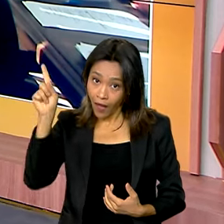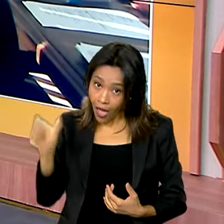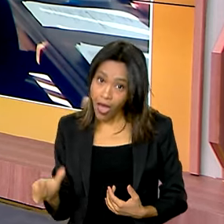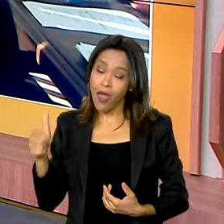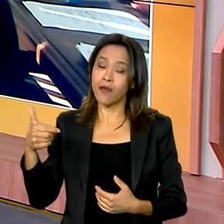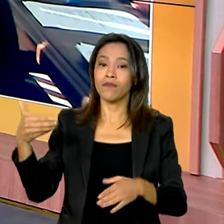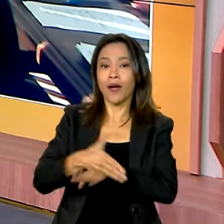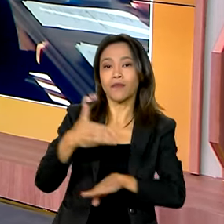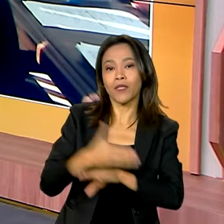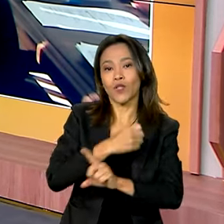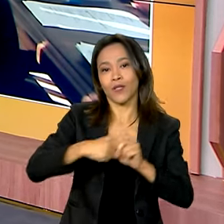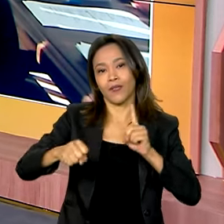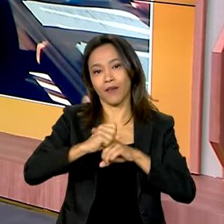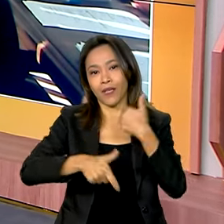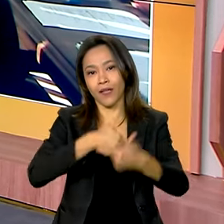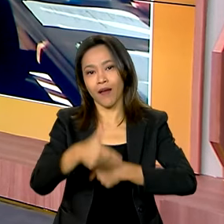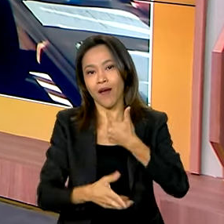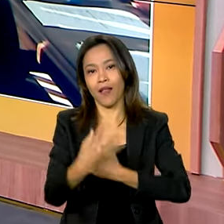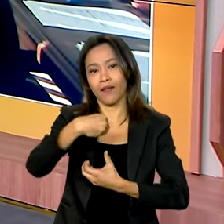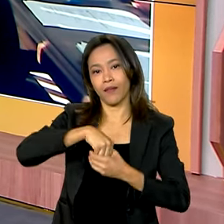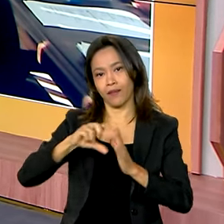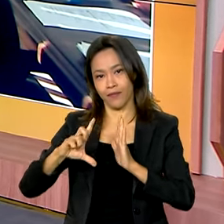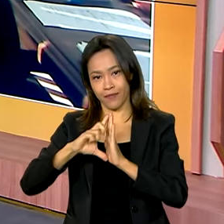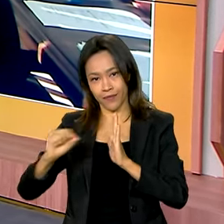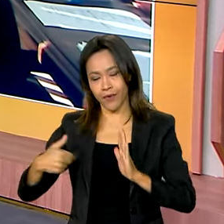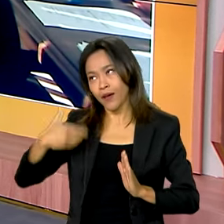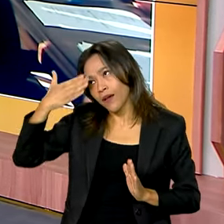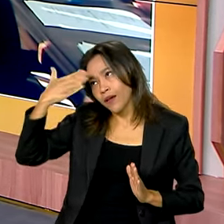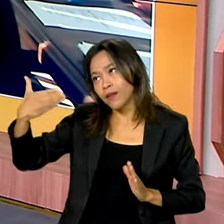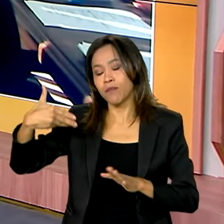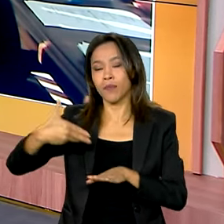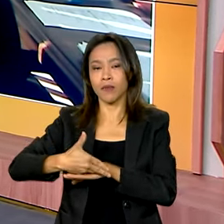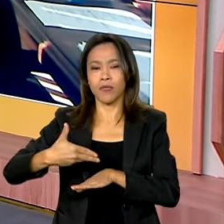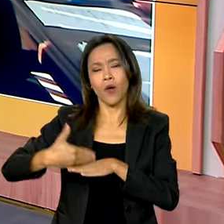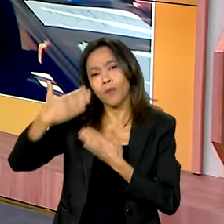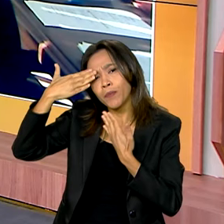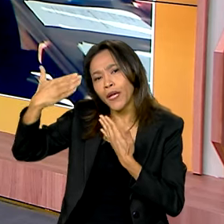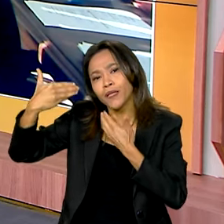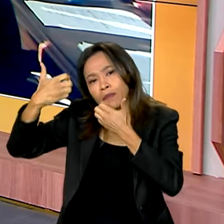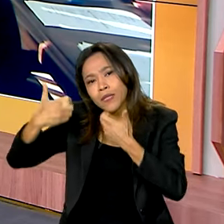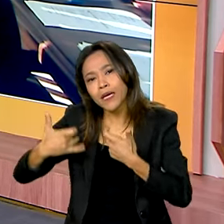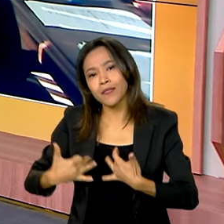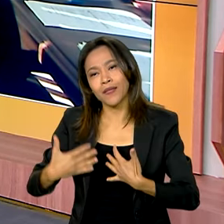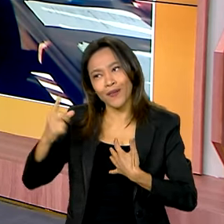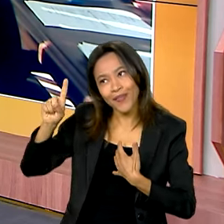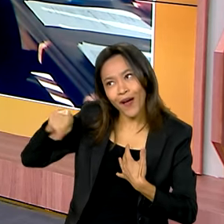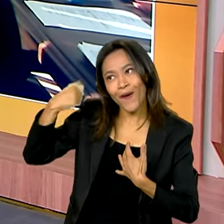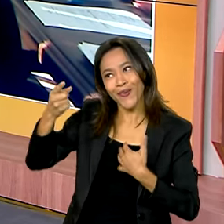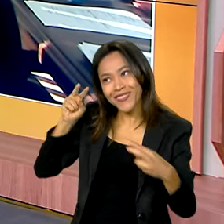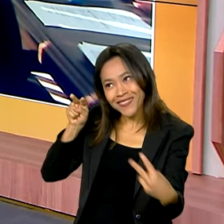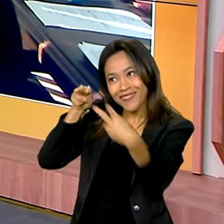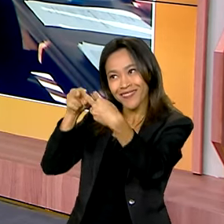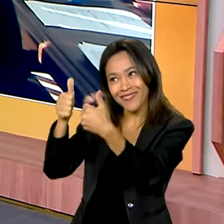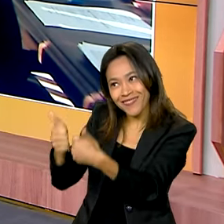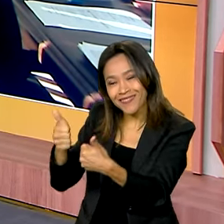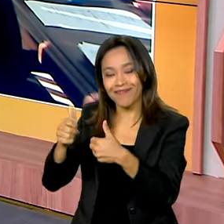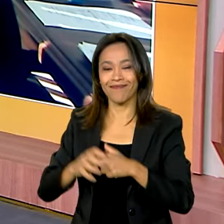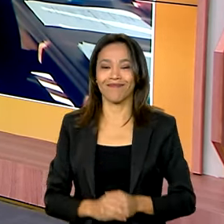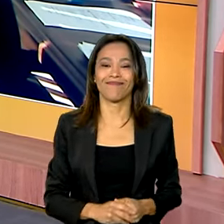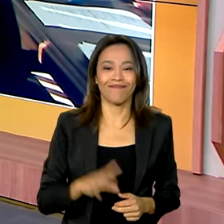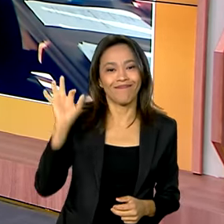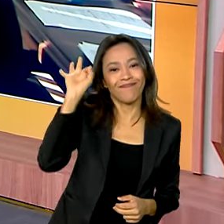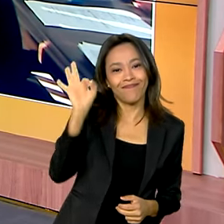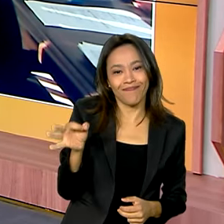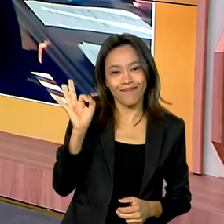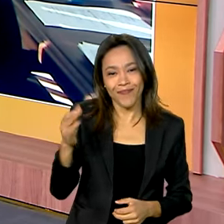Secretaria-Geral da Presidência da República. que eu agradeço a participação, os esclarecimentos e eu aguardo o senhor numa próxima oportunidade. Com